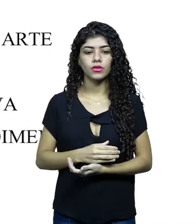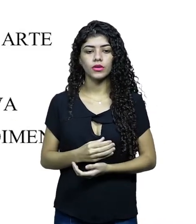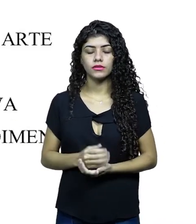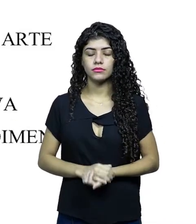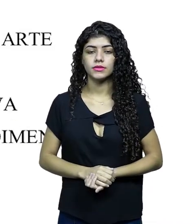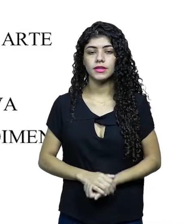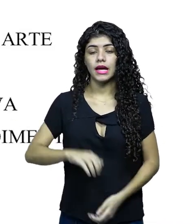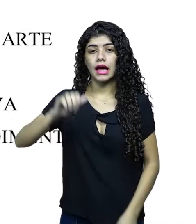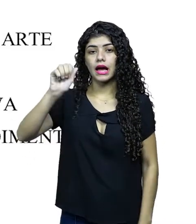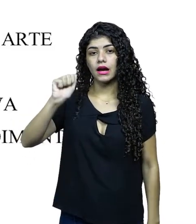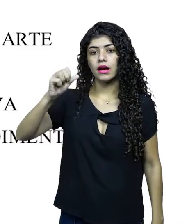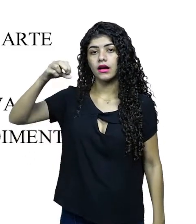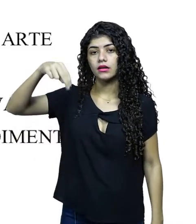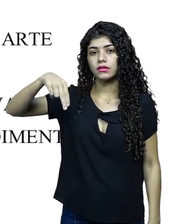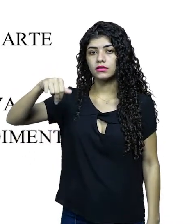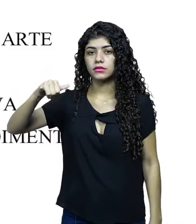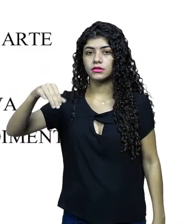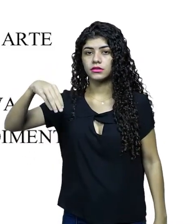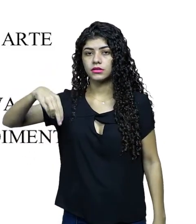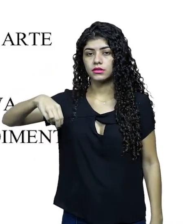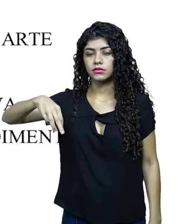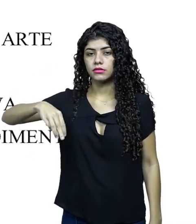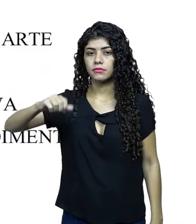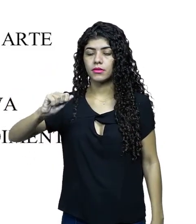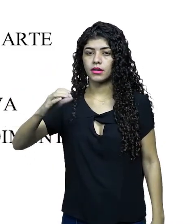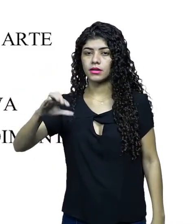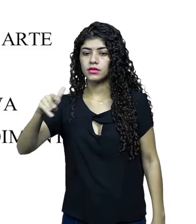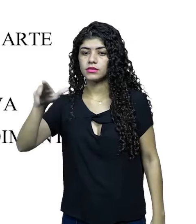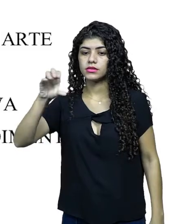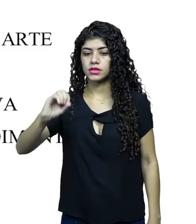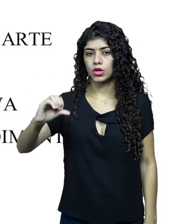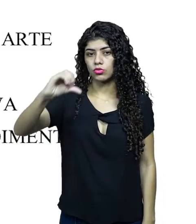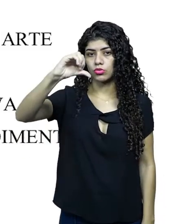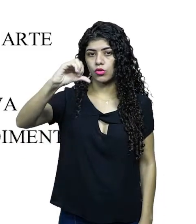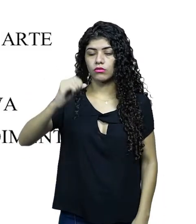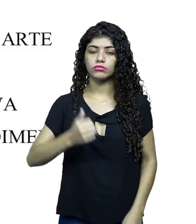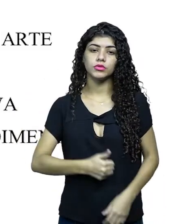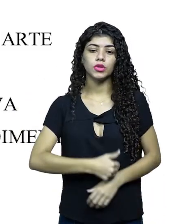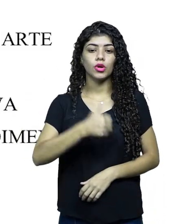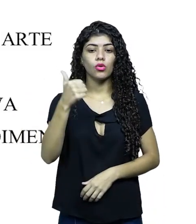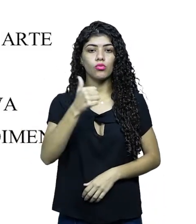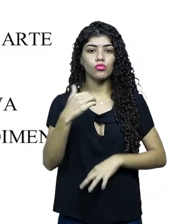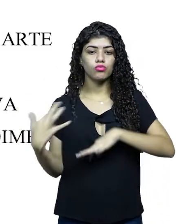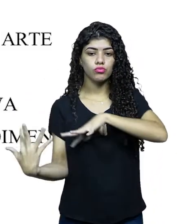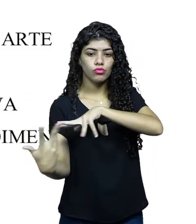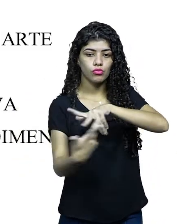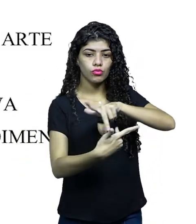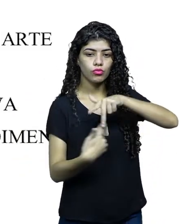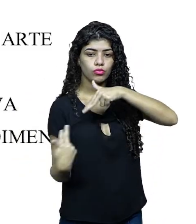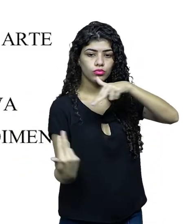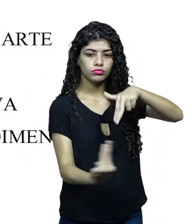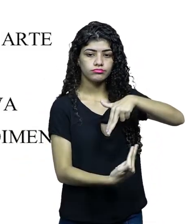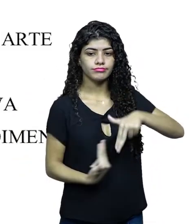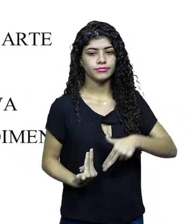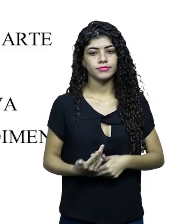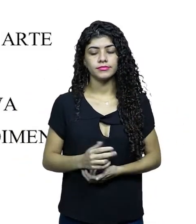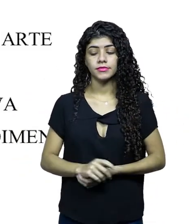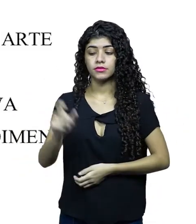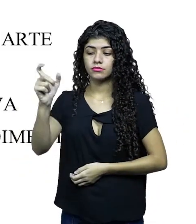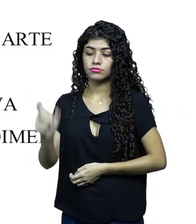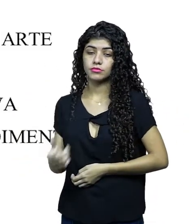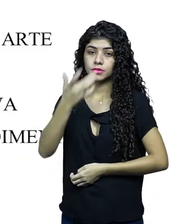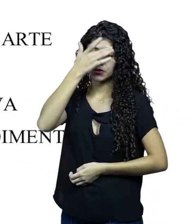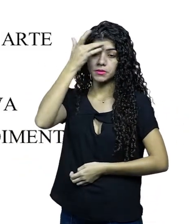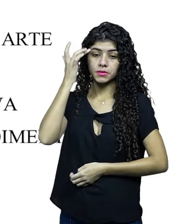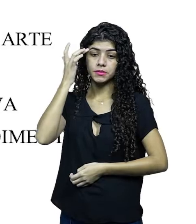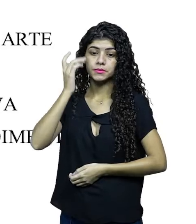Elementos criativos da animação. São nove. Um, o universo. Dois,